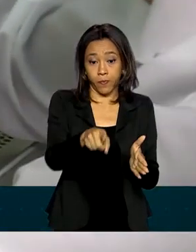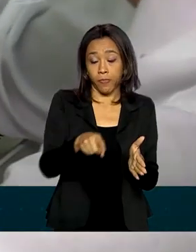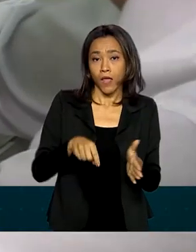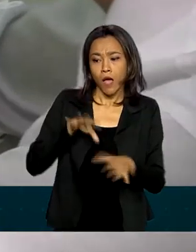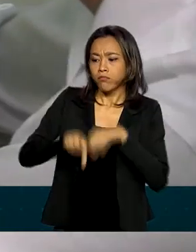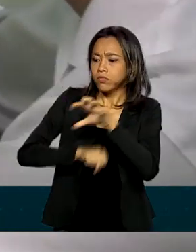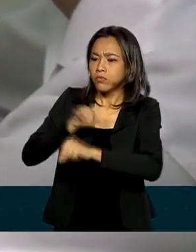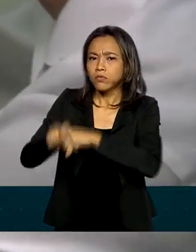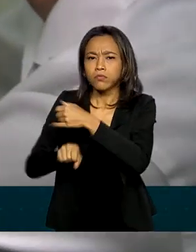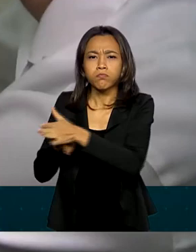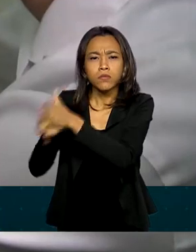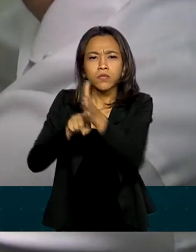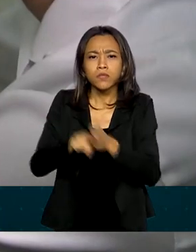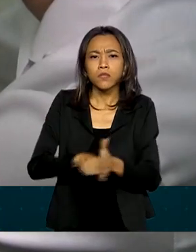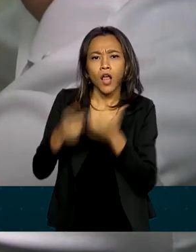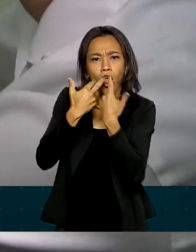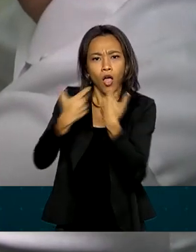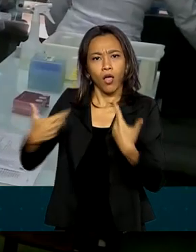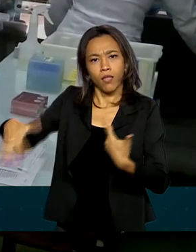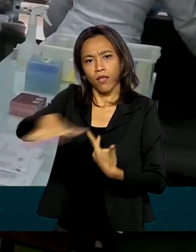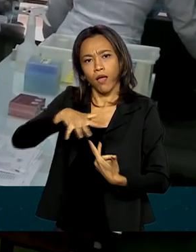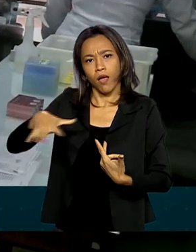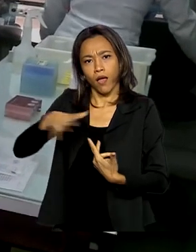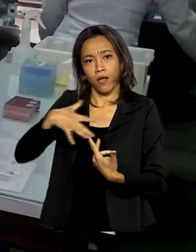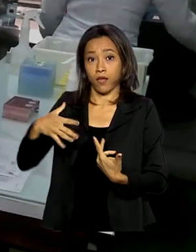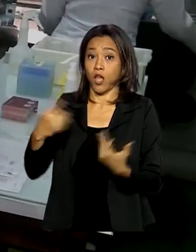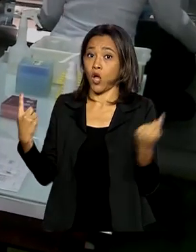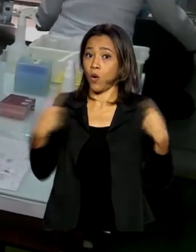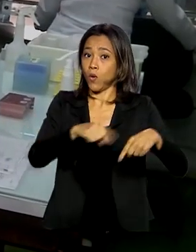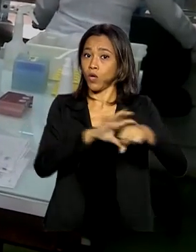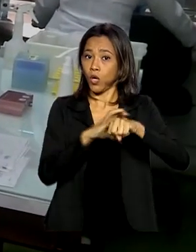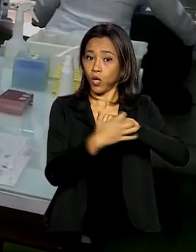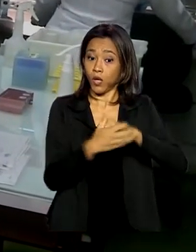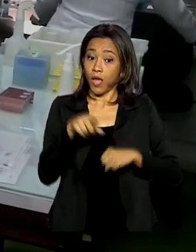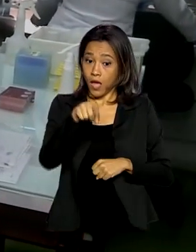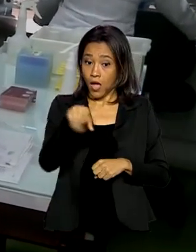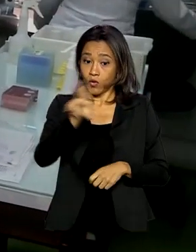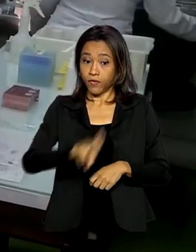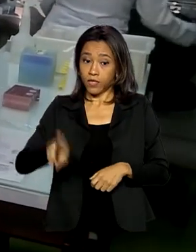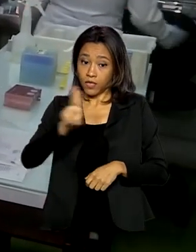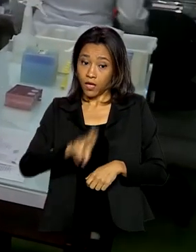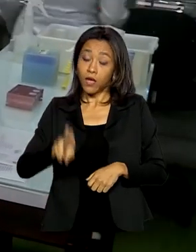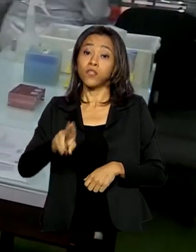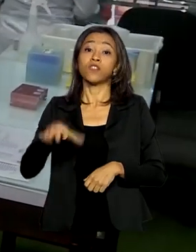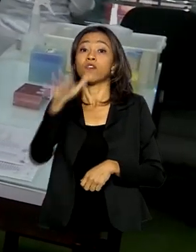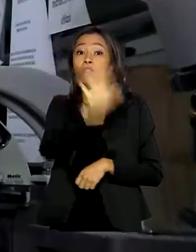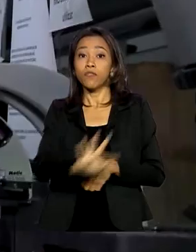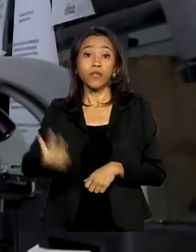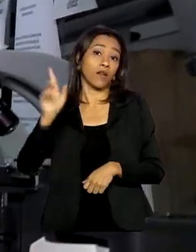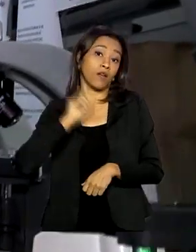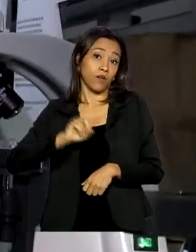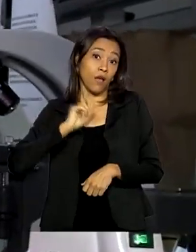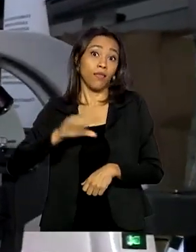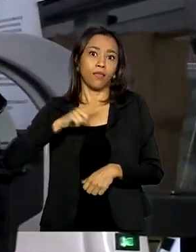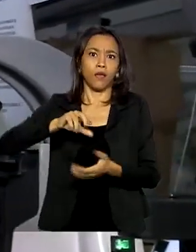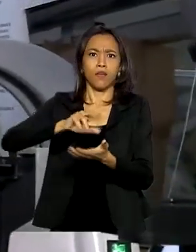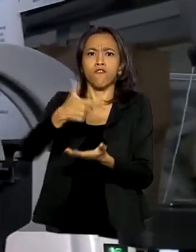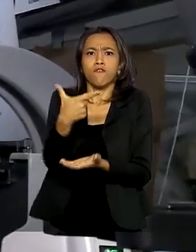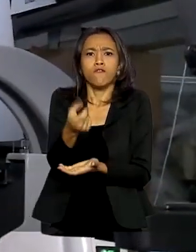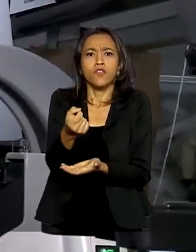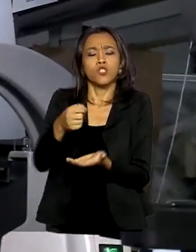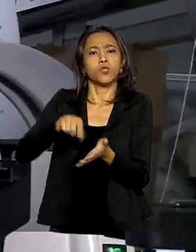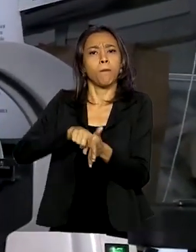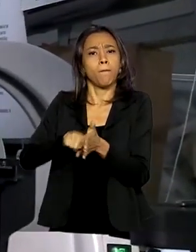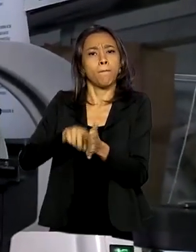inovações na luta contra o coronavírus, a UFMG tem mais de 30 projetos em prática e colocou sete